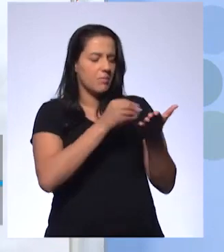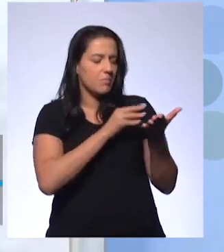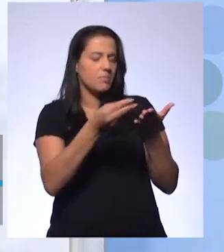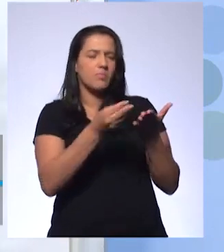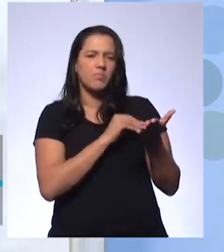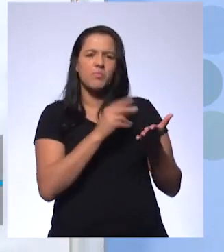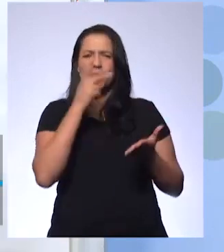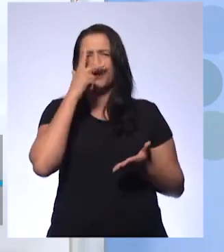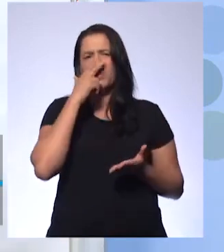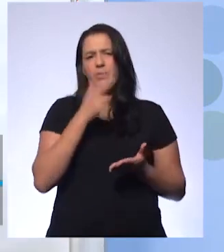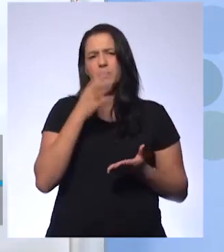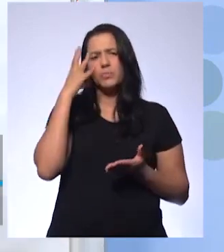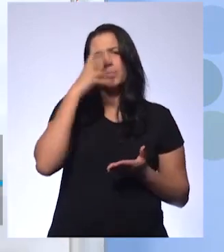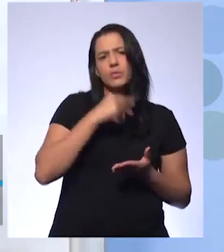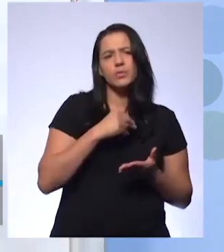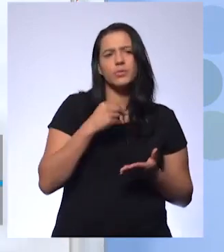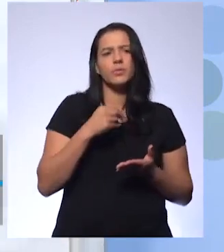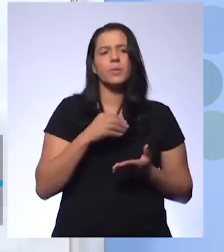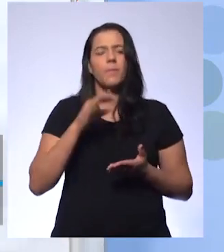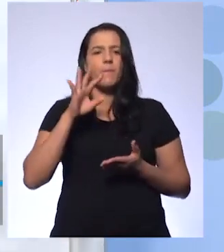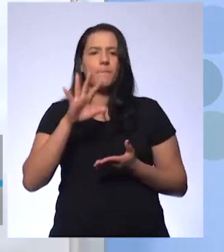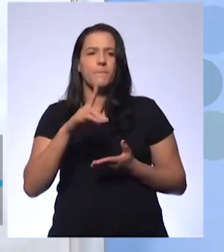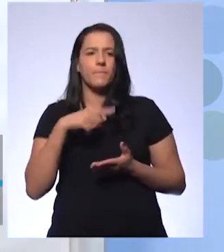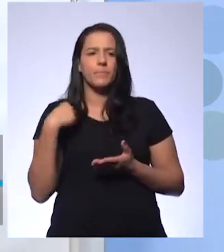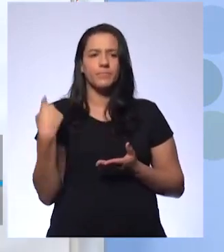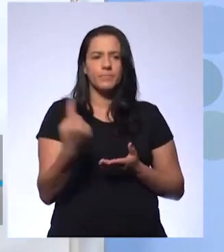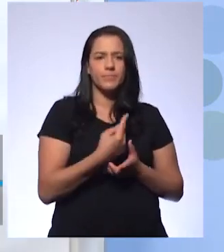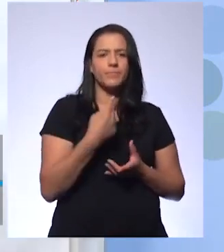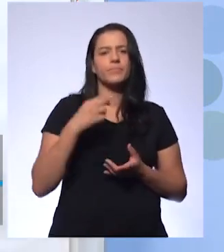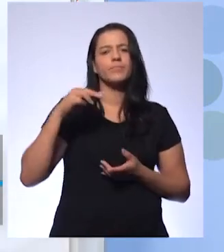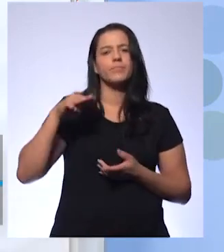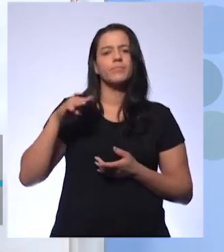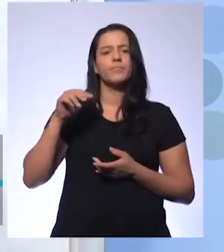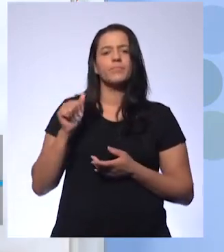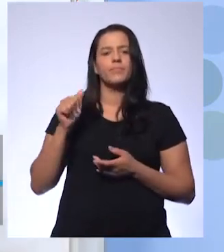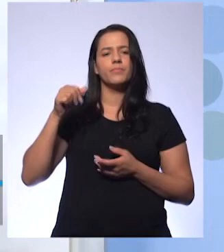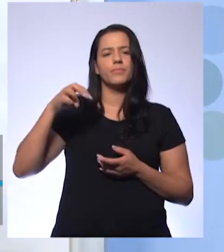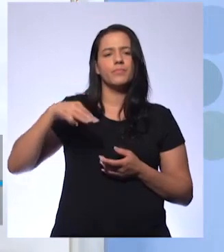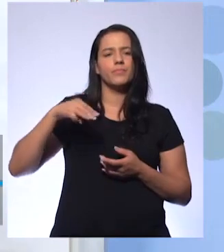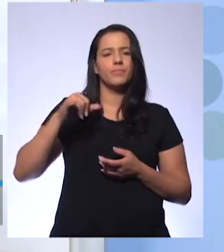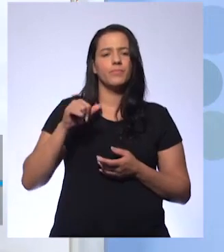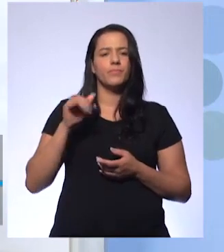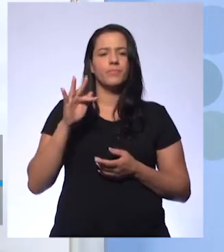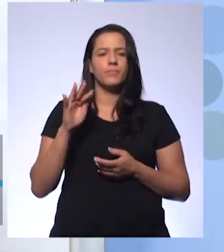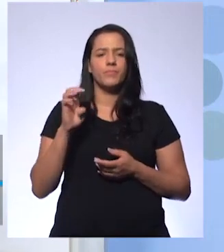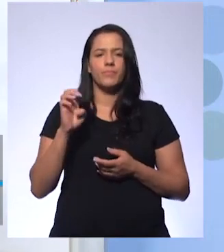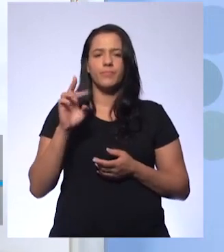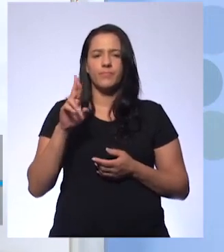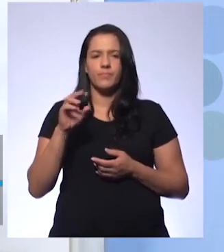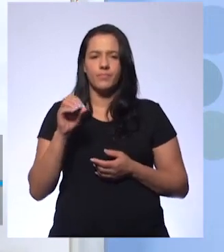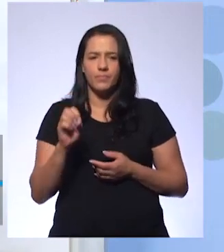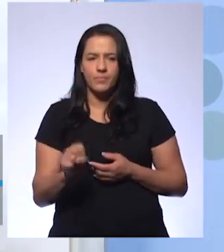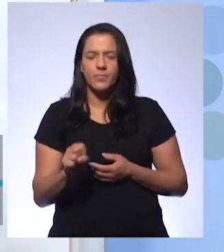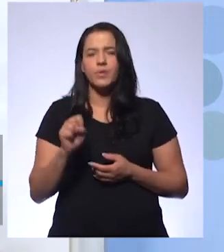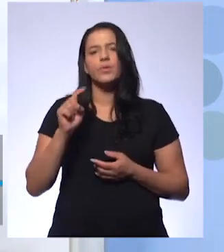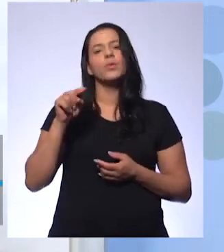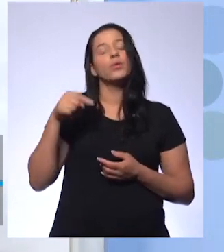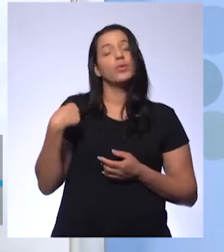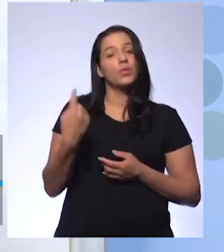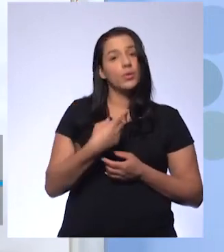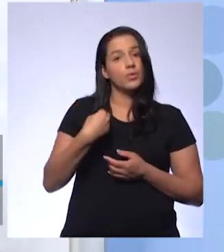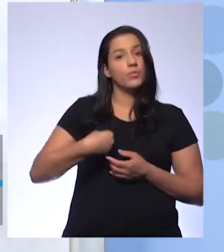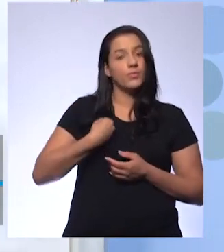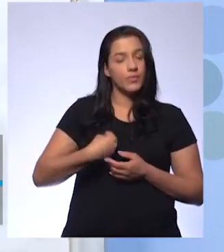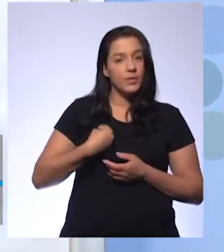mamíferos. Os mamíferos só conseguiram dominar a Terra porque os répteis sofreram um impacto muito grande, um baque muito